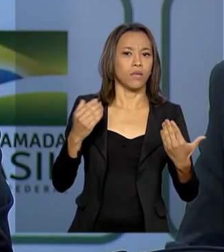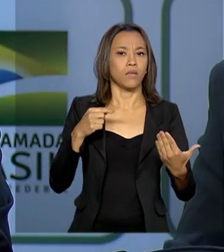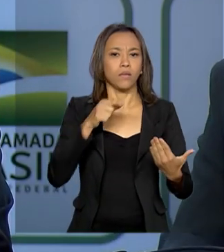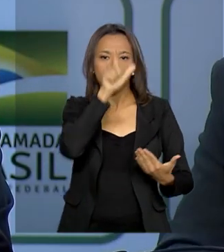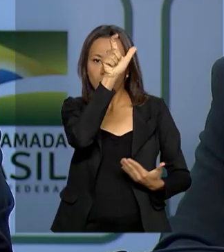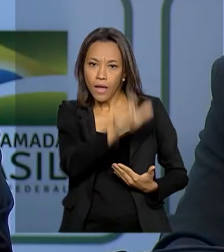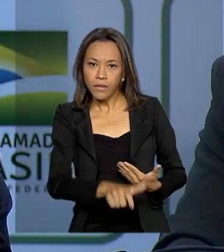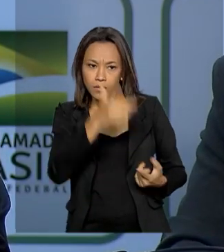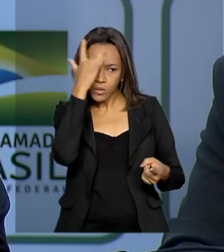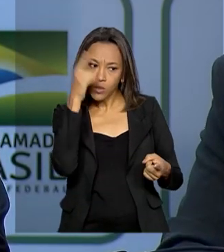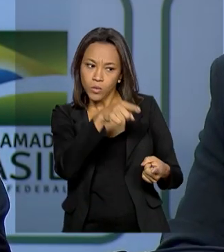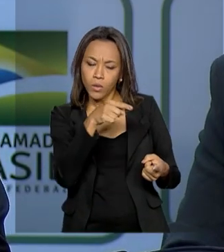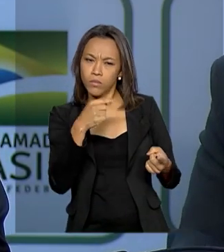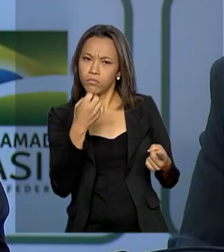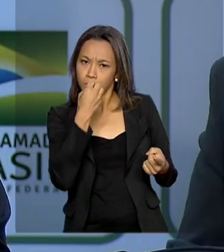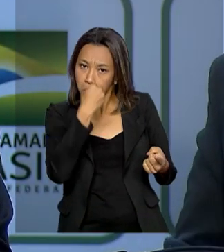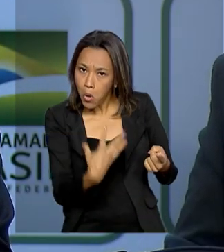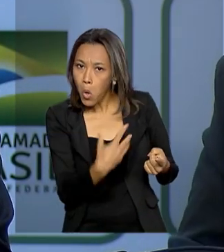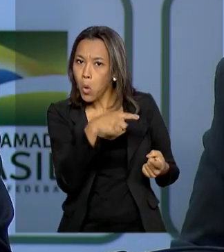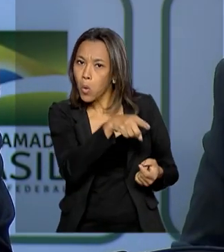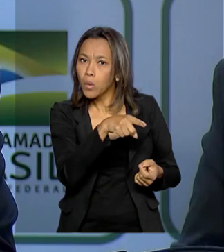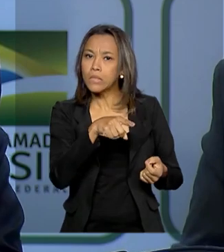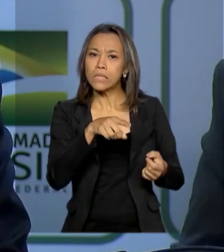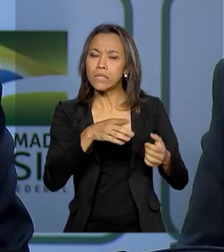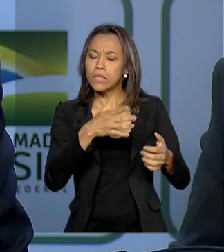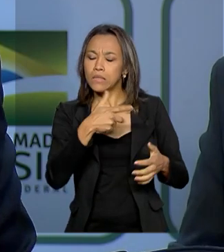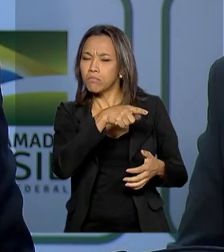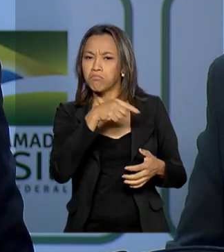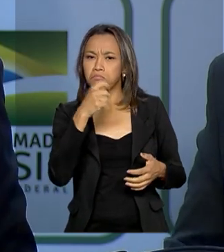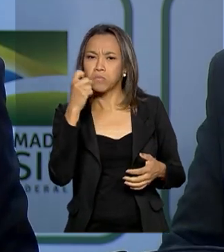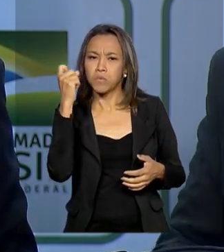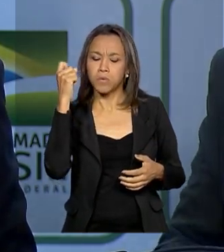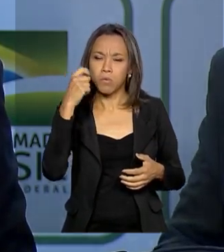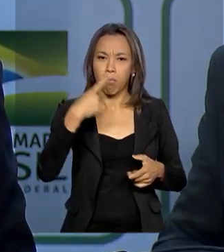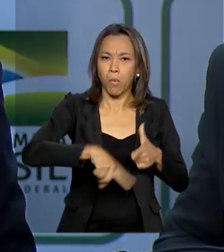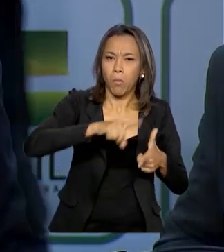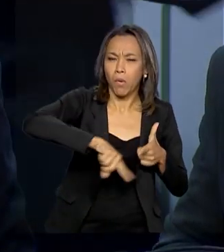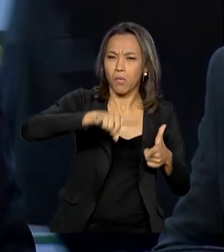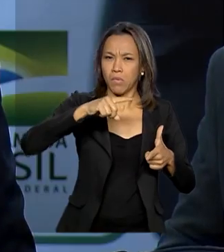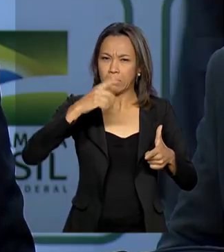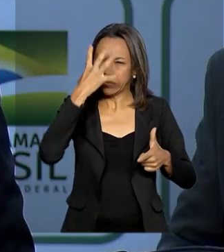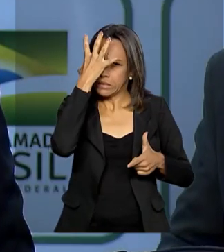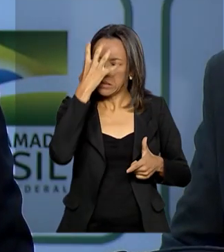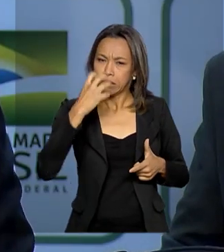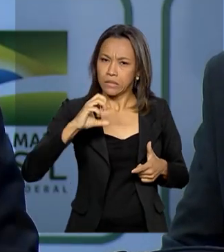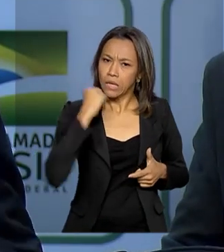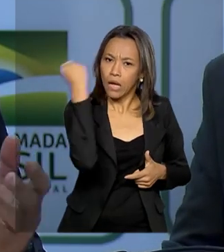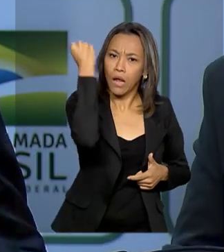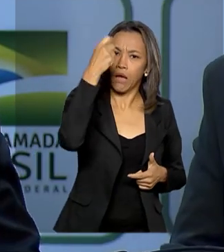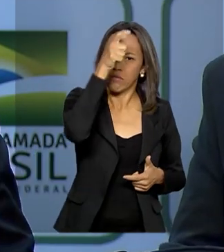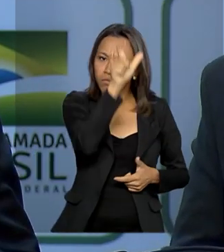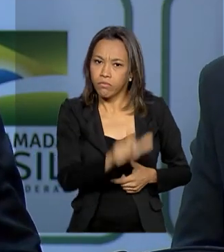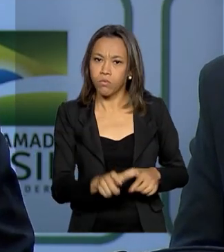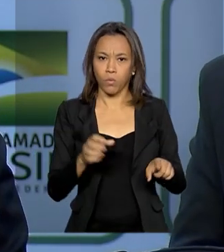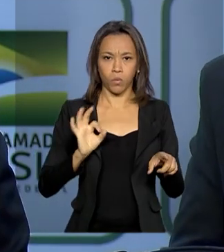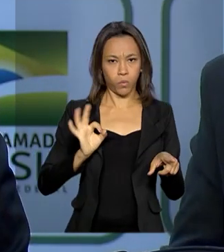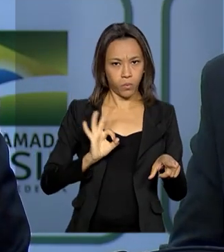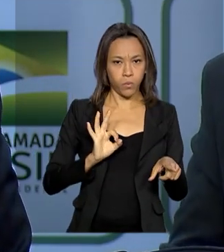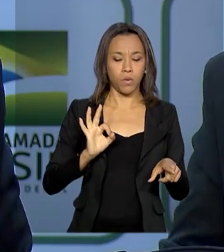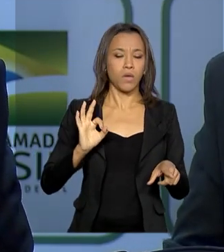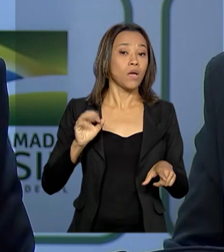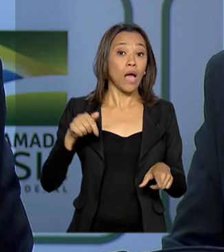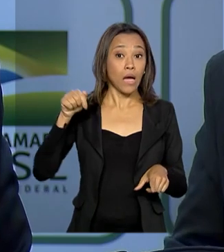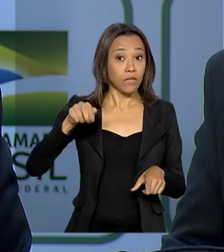bom, ela encontra estável, ela não tem nenhuma complicação. Não há evidência ainda que o vírus esteja de qualquer maneira